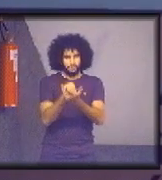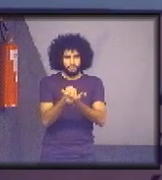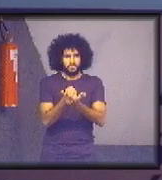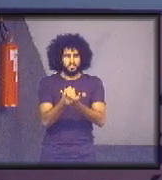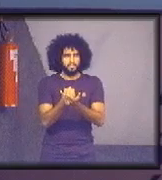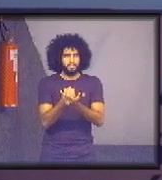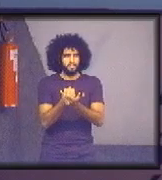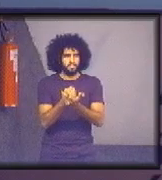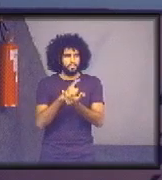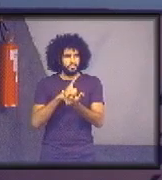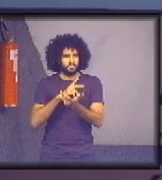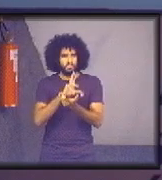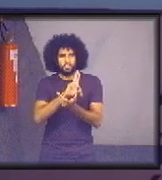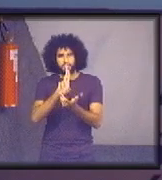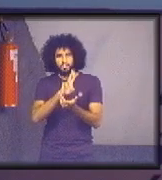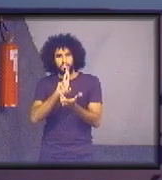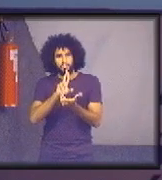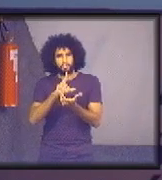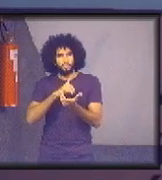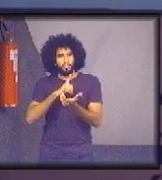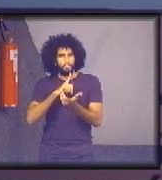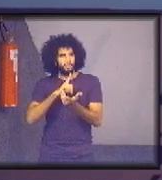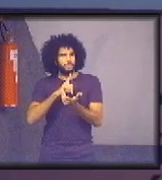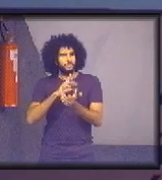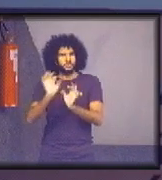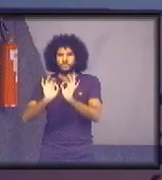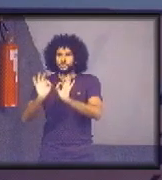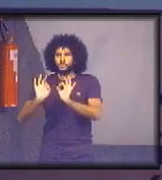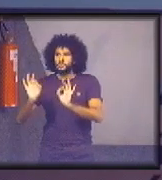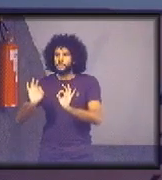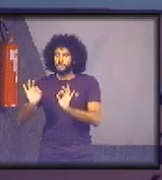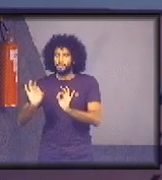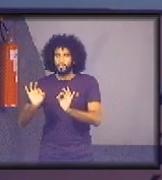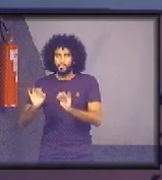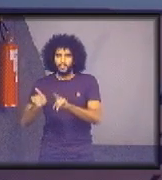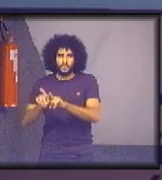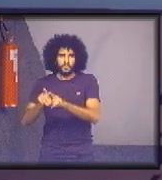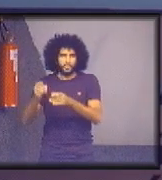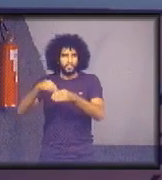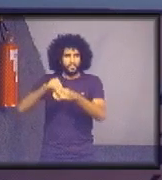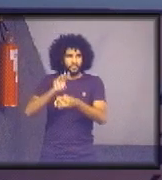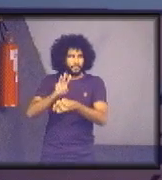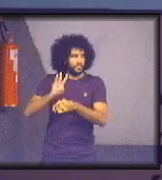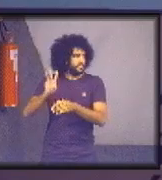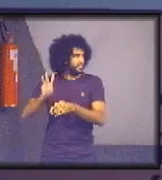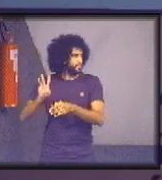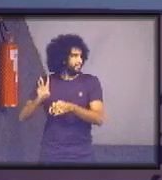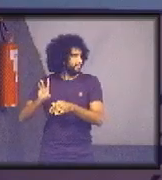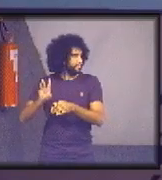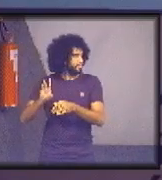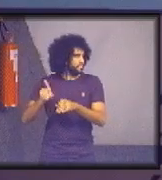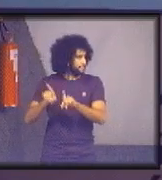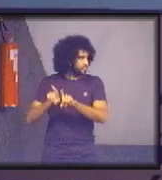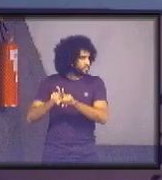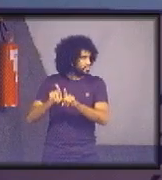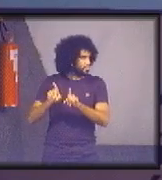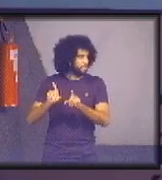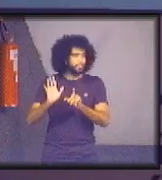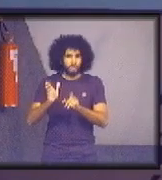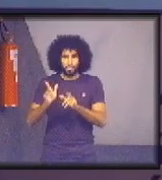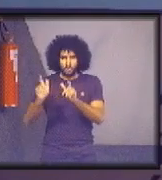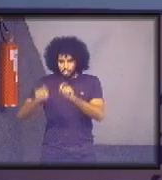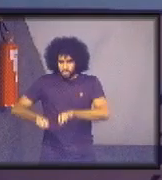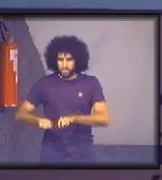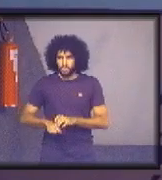Deve ter uma matéria da comunicação subindo aí. E dentro do site das pesquisas judiciárias, que eu coloquei no último slide, também já vai estar disponível.